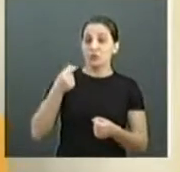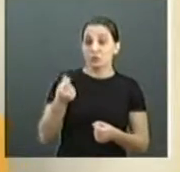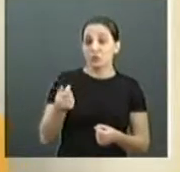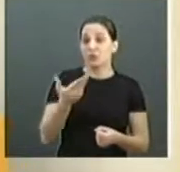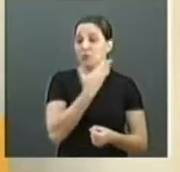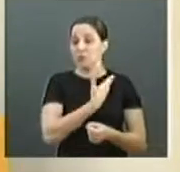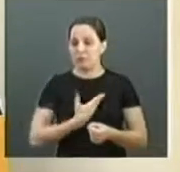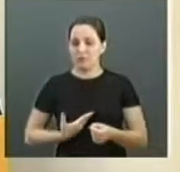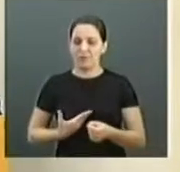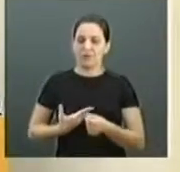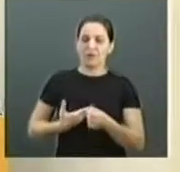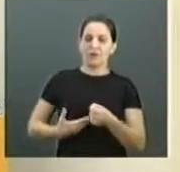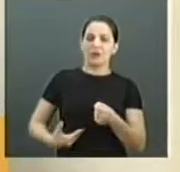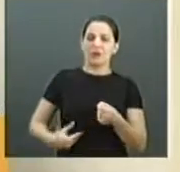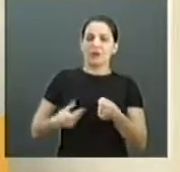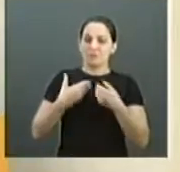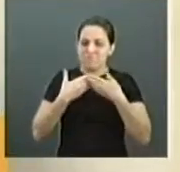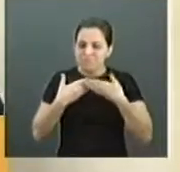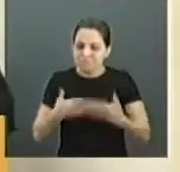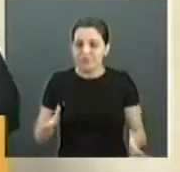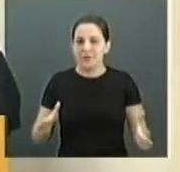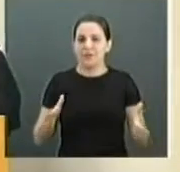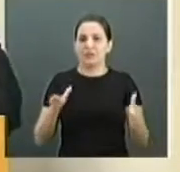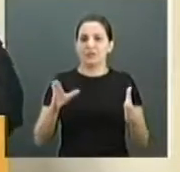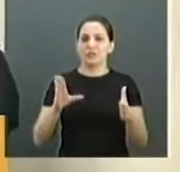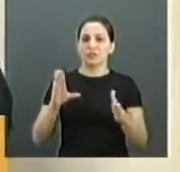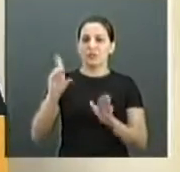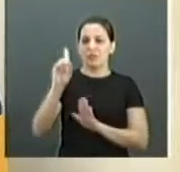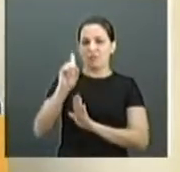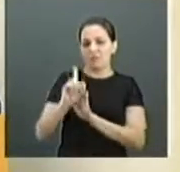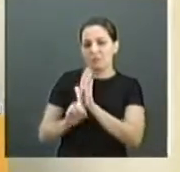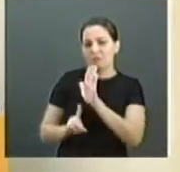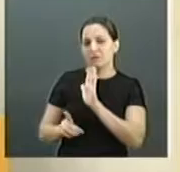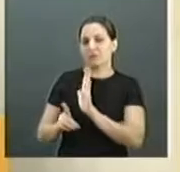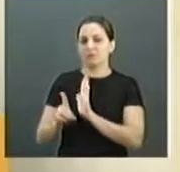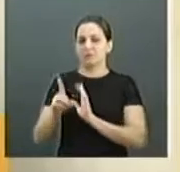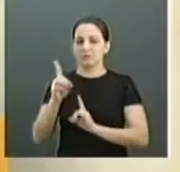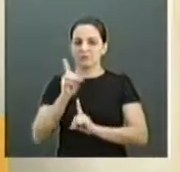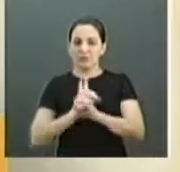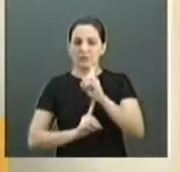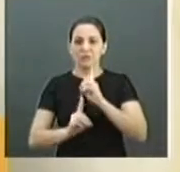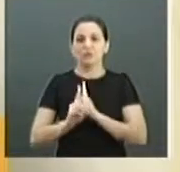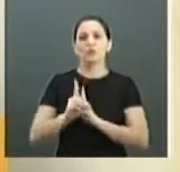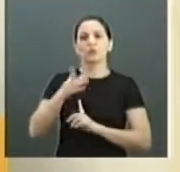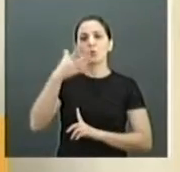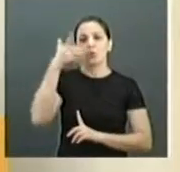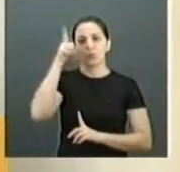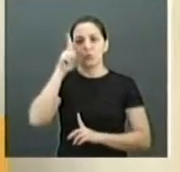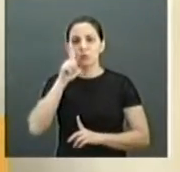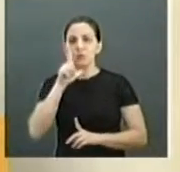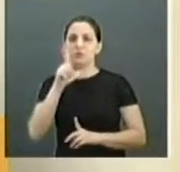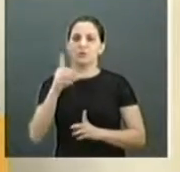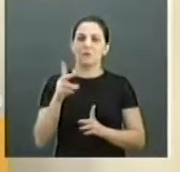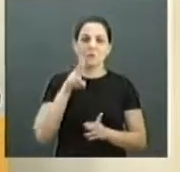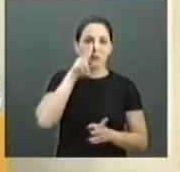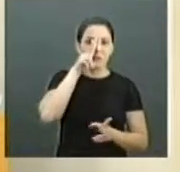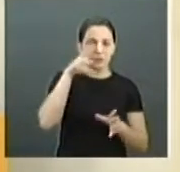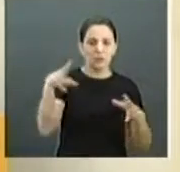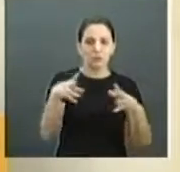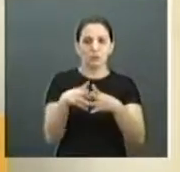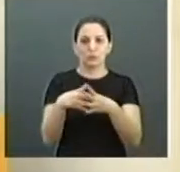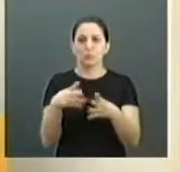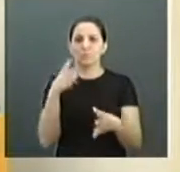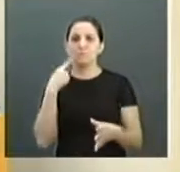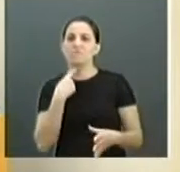além de uma construção de quase uma década para que a gente conseguisse fortalecer esses grupos que têm vontade de